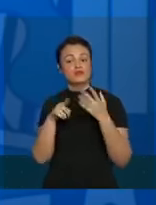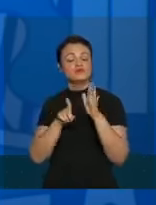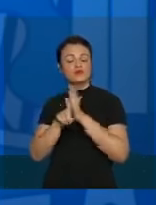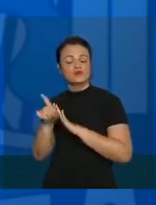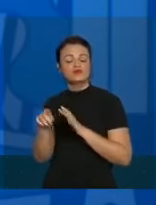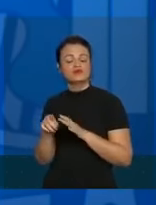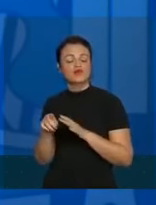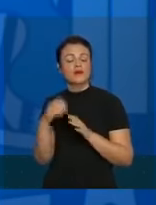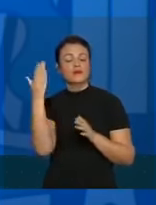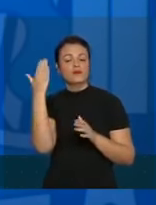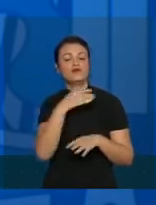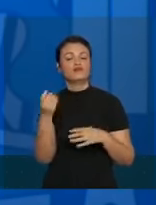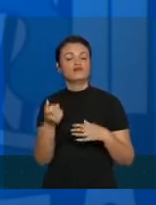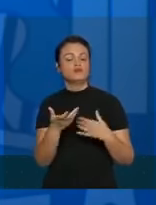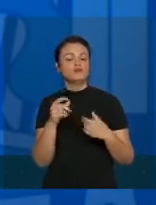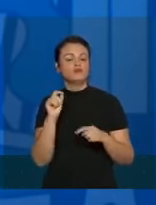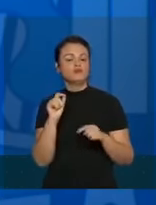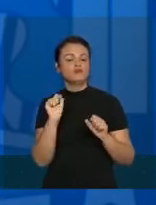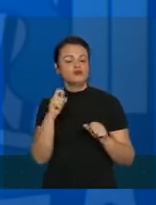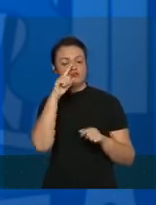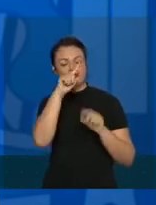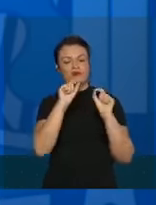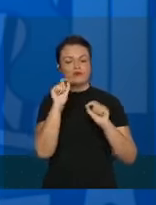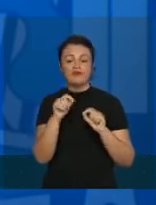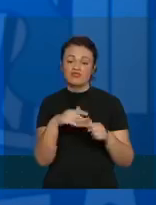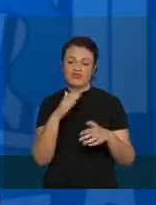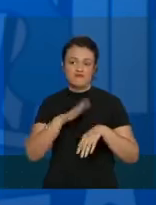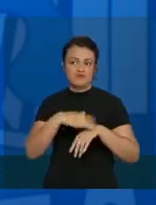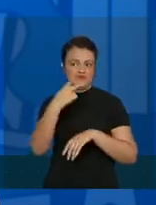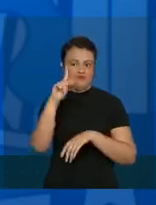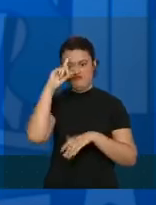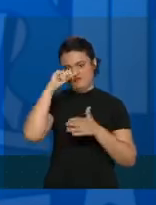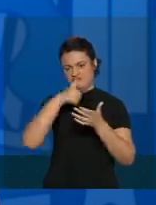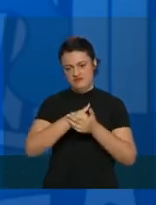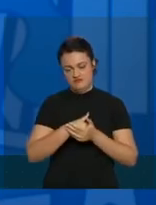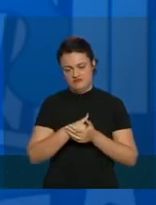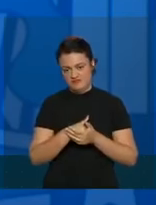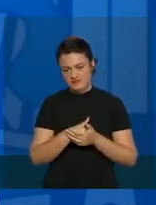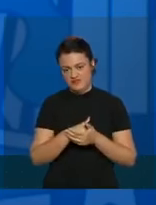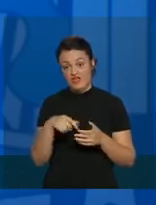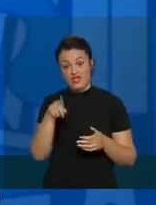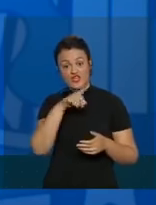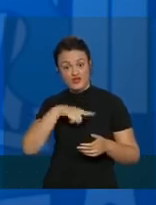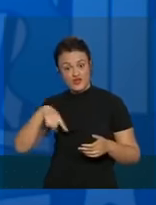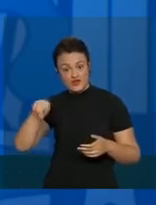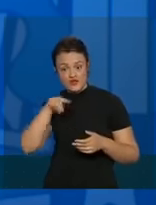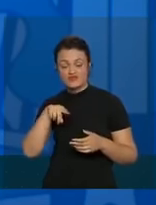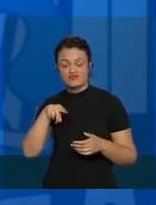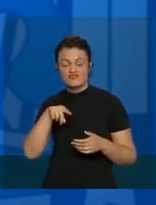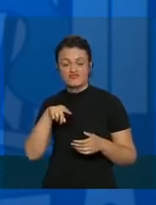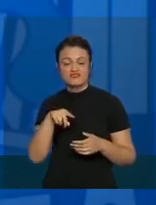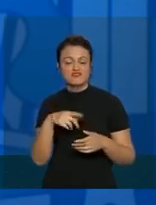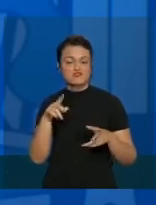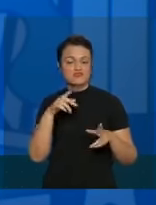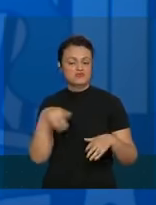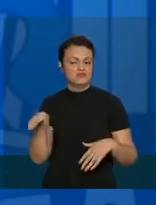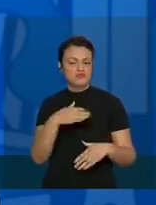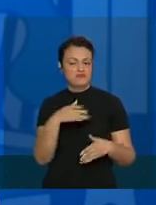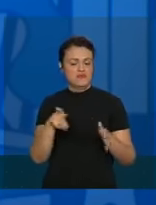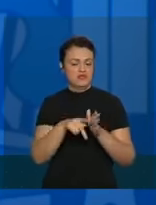quais são as evidências. E cada um faz a sua decisão. Nós, enquanto coisa pública,